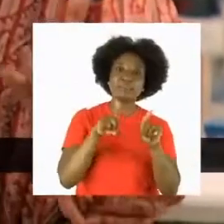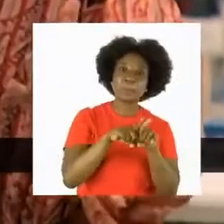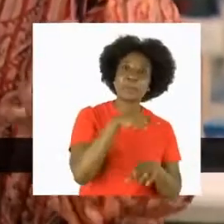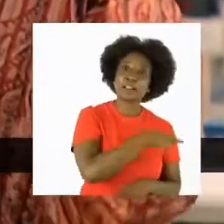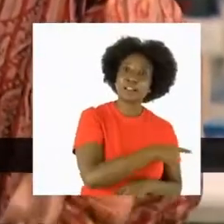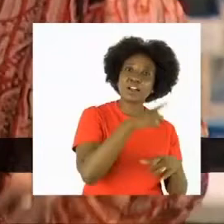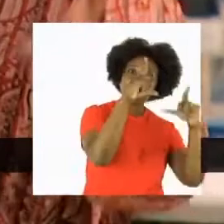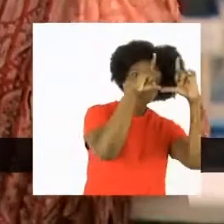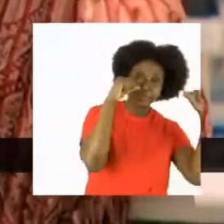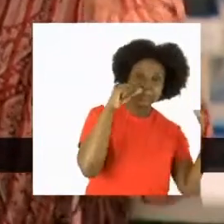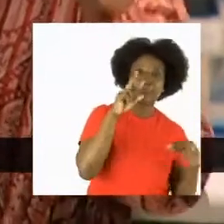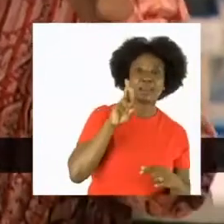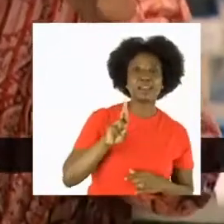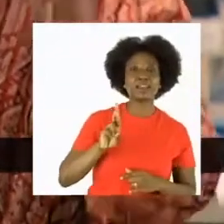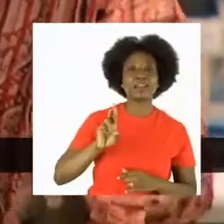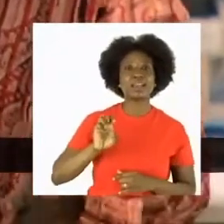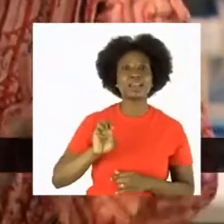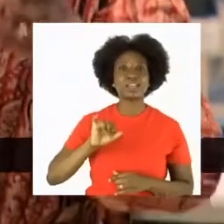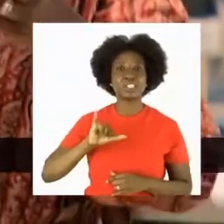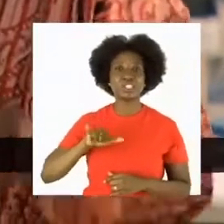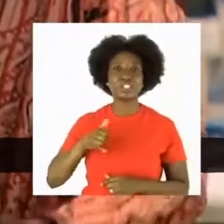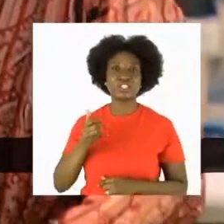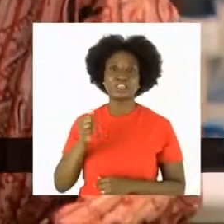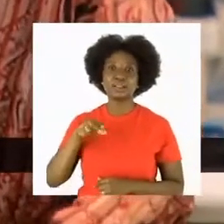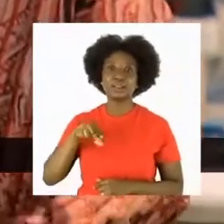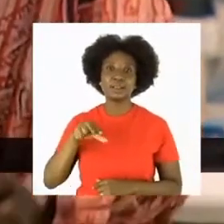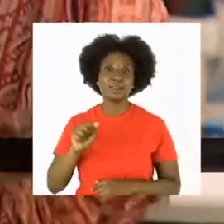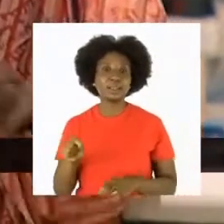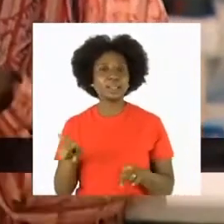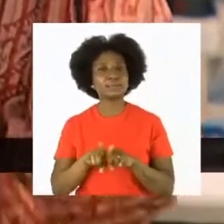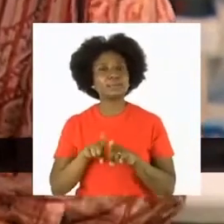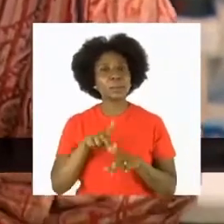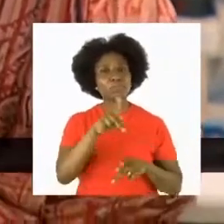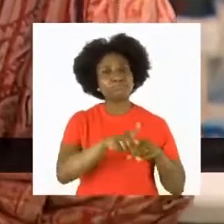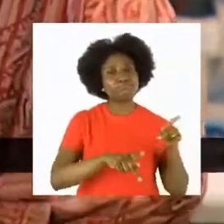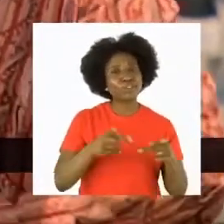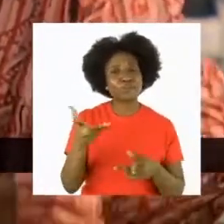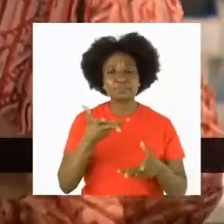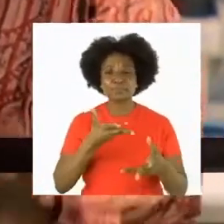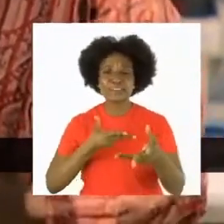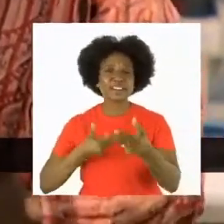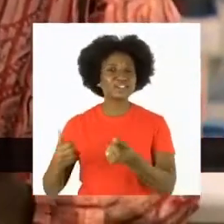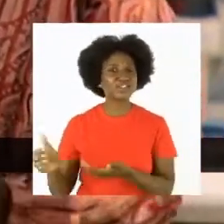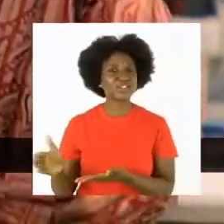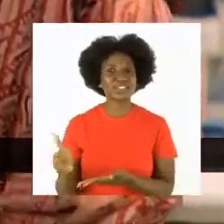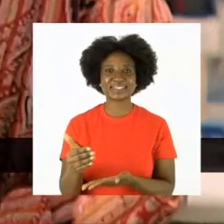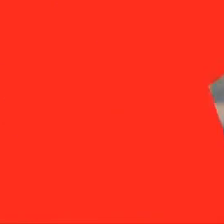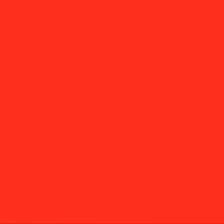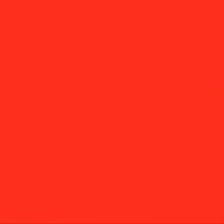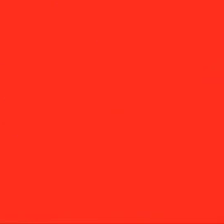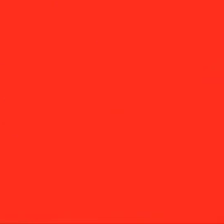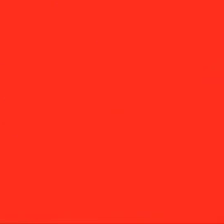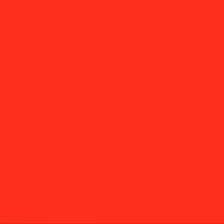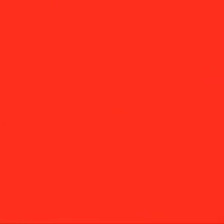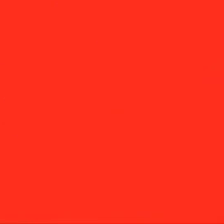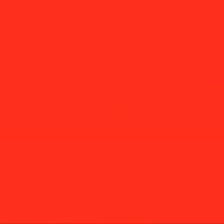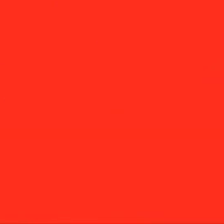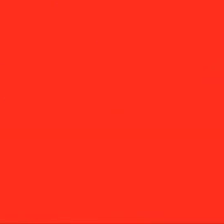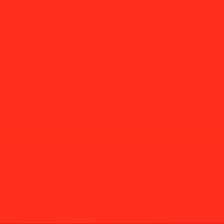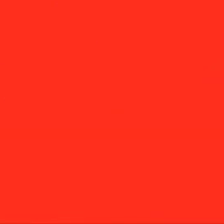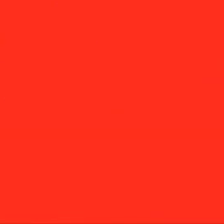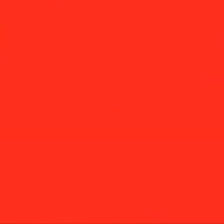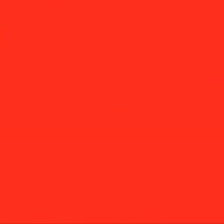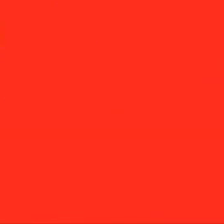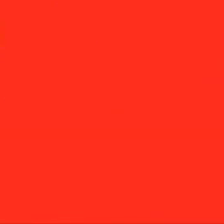e vai estar conosco todo esse nosso povo maravilhoso, acolhendo cada um daqueles que precisam. Vote 13.